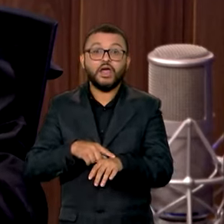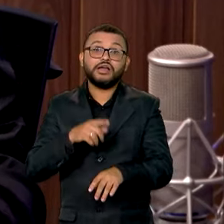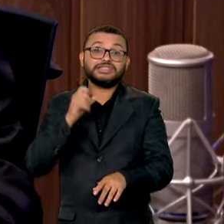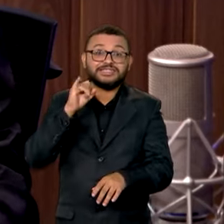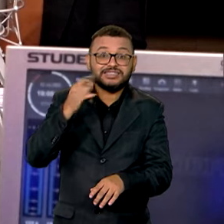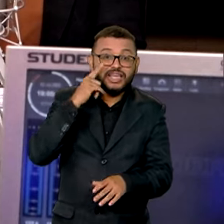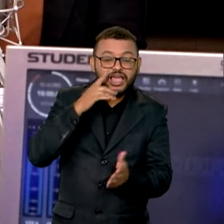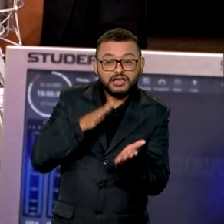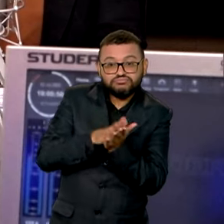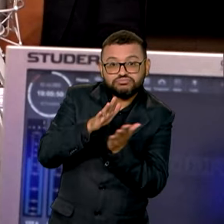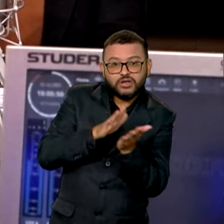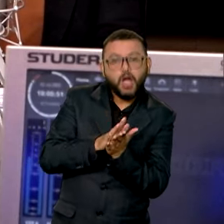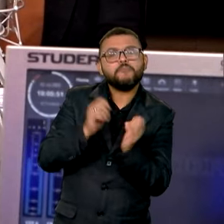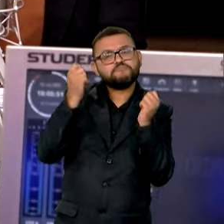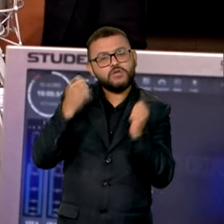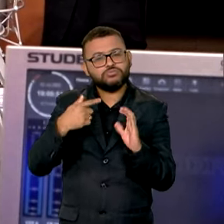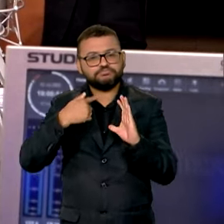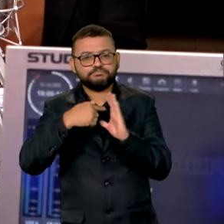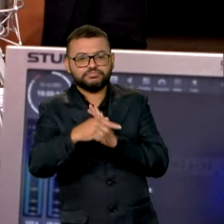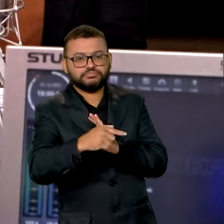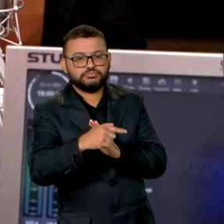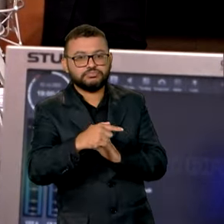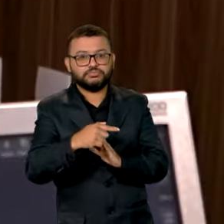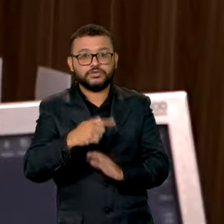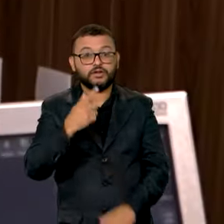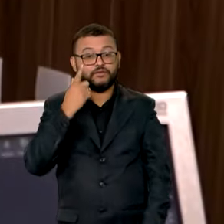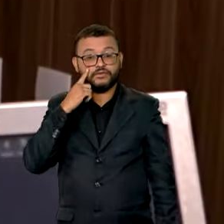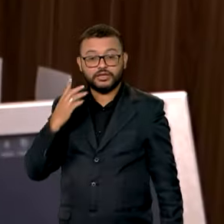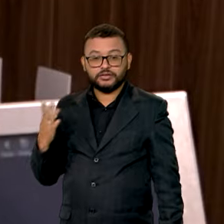digitalizado, pode ser enviado pelo e-mail